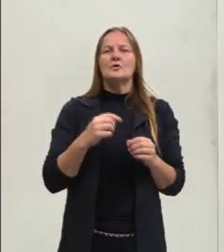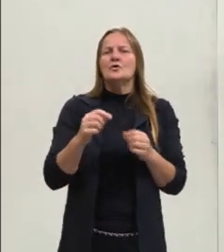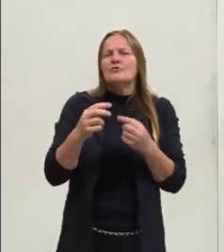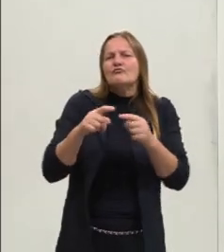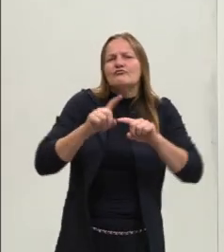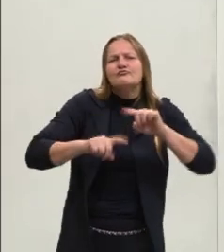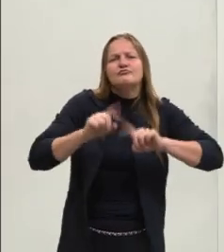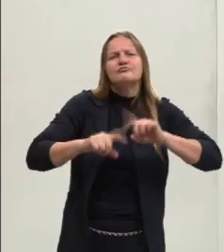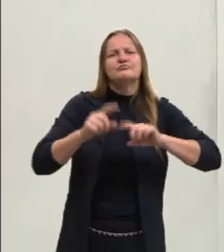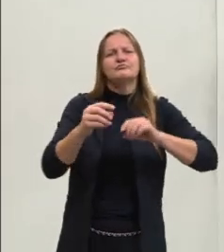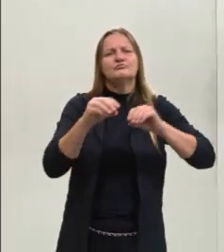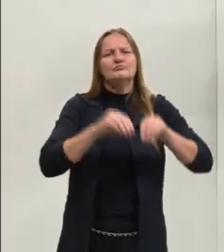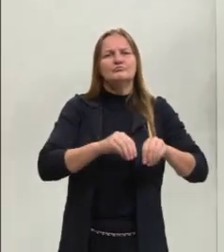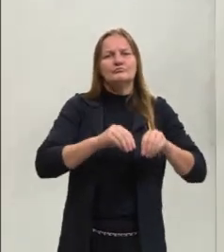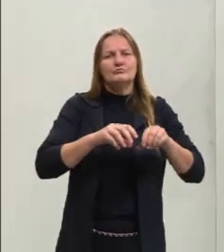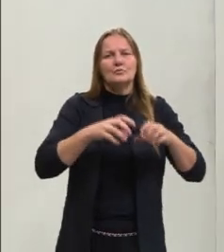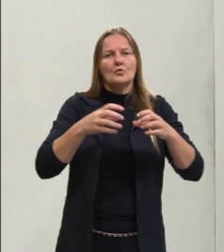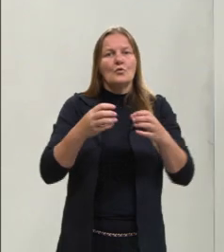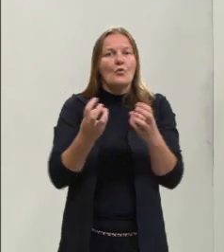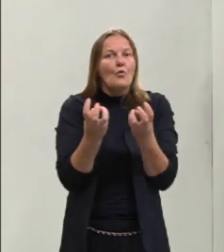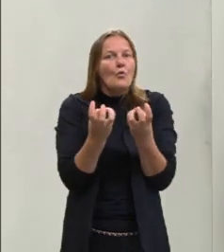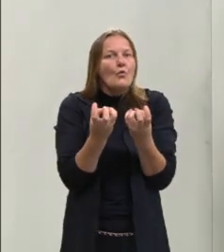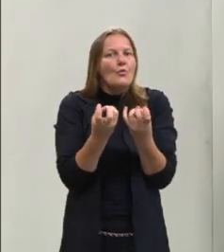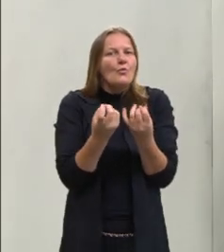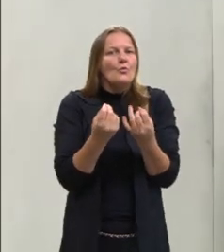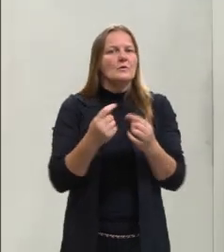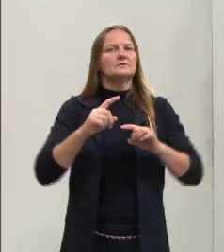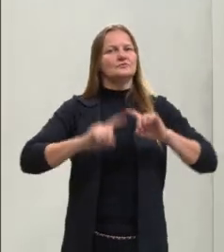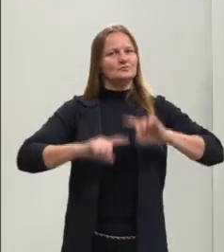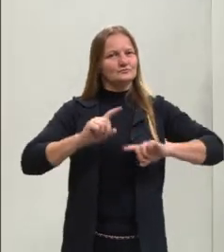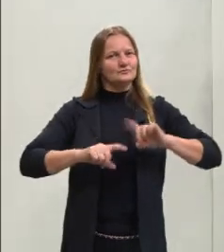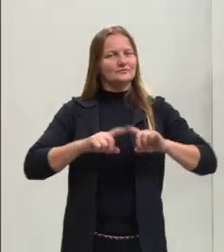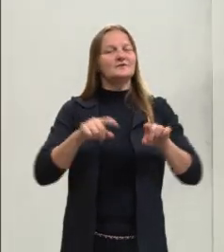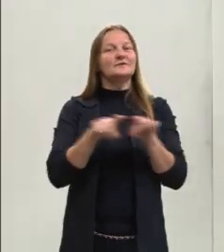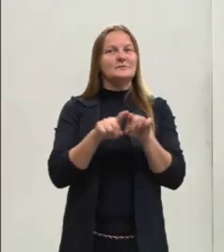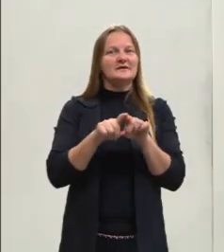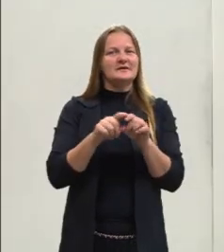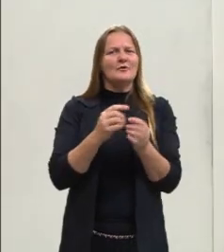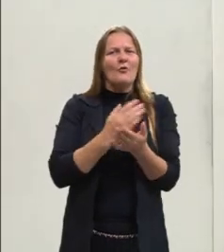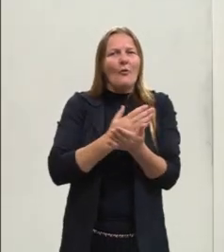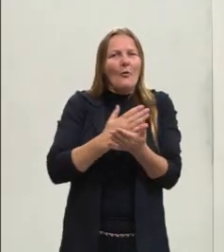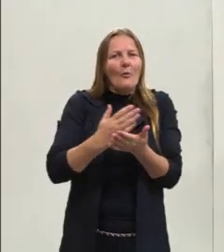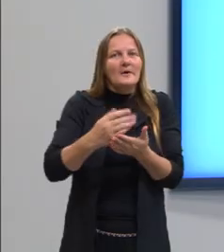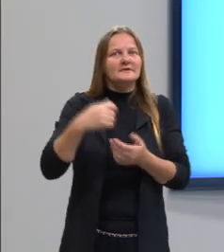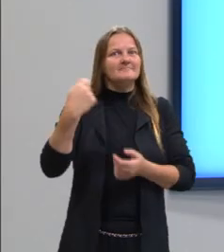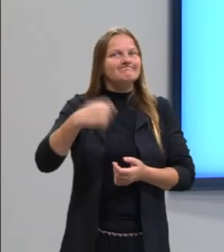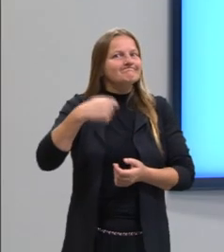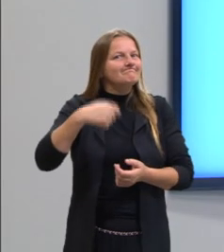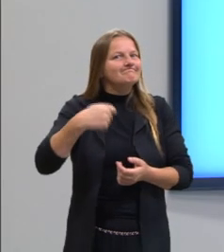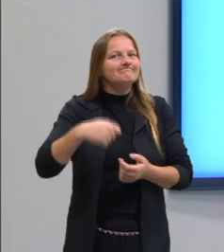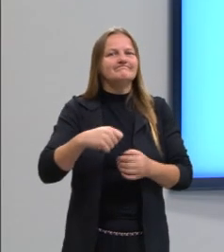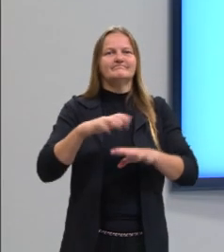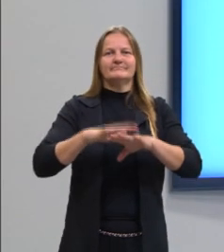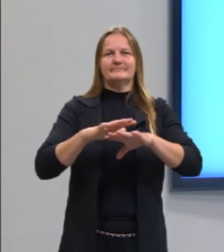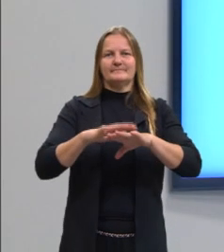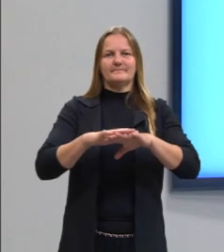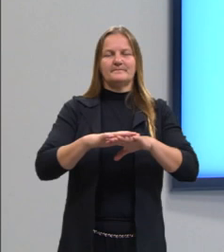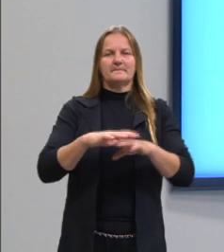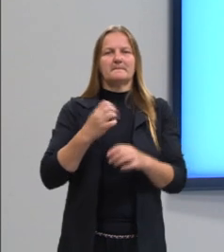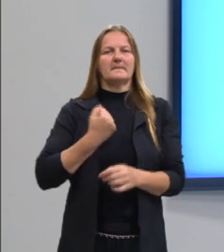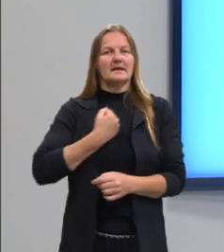enfim, estabelecer, quantificar coisas, inclusive, e isso gera uma necessidade. E essa necessidade, então, é uma